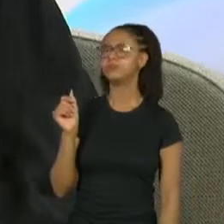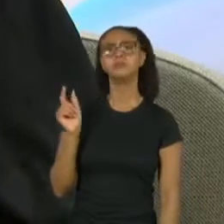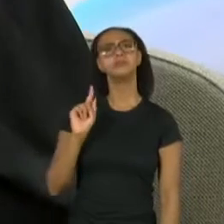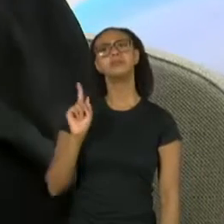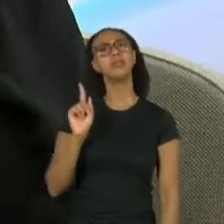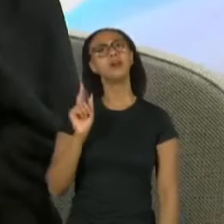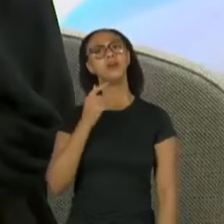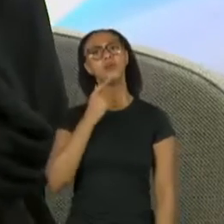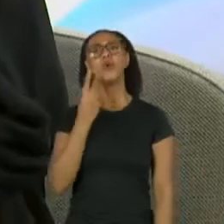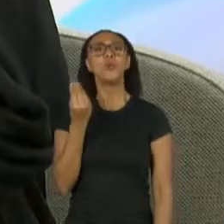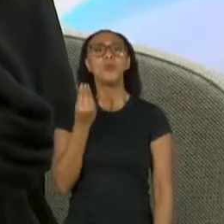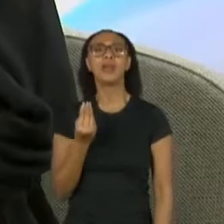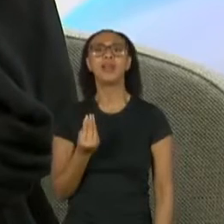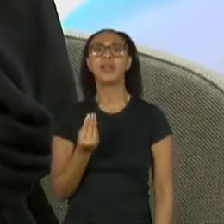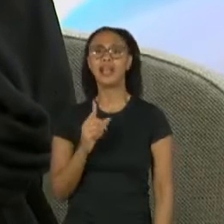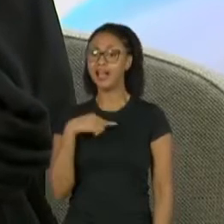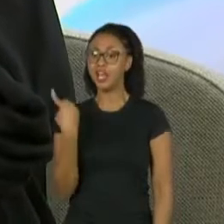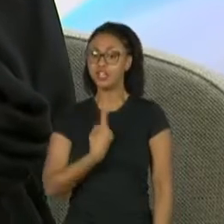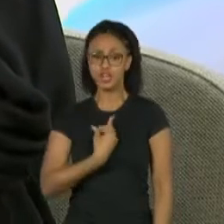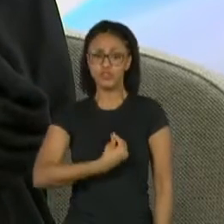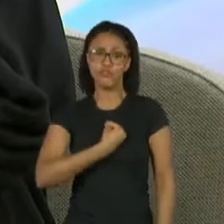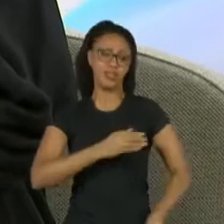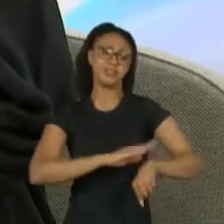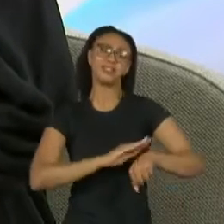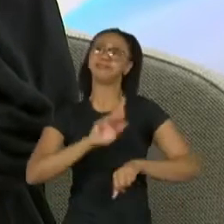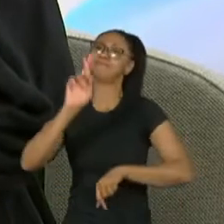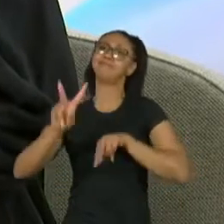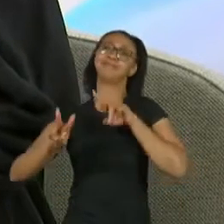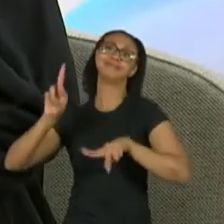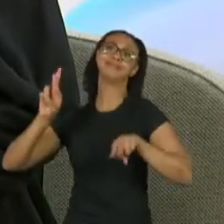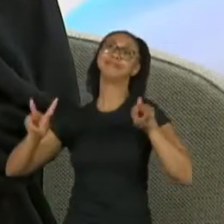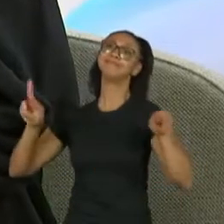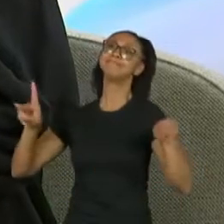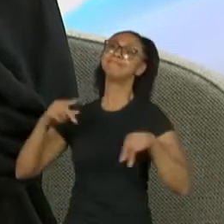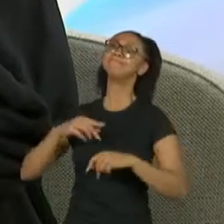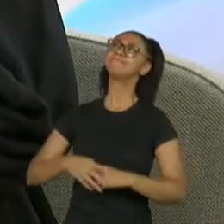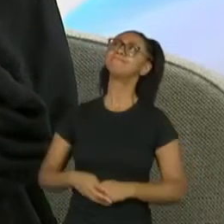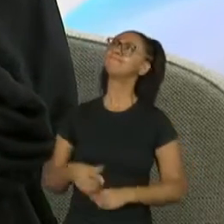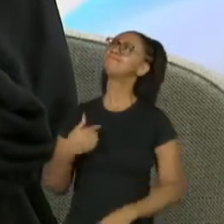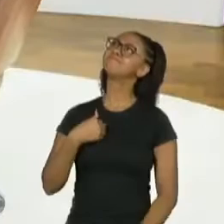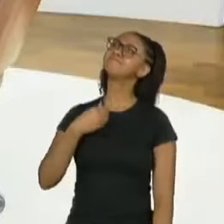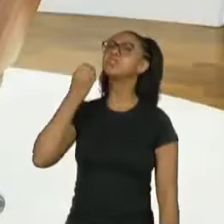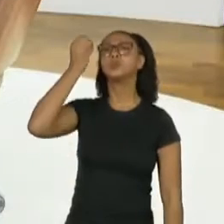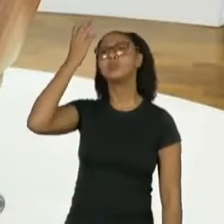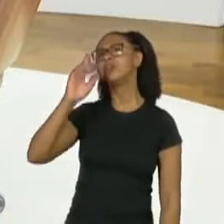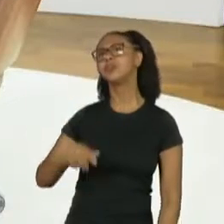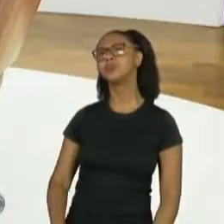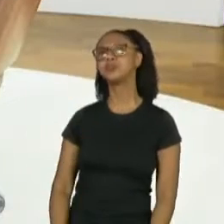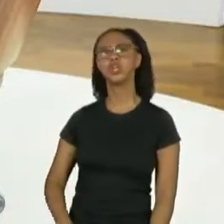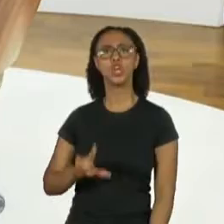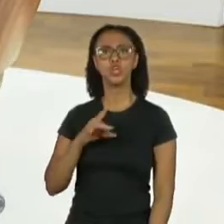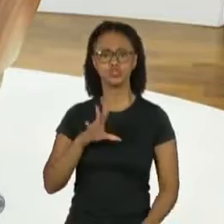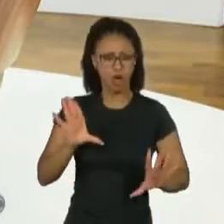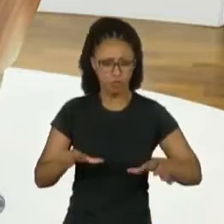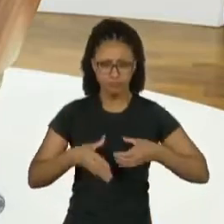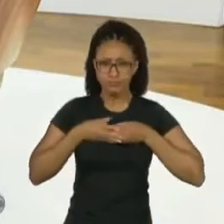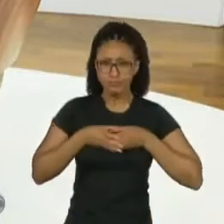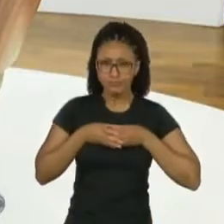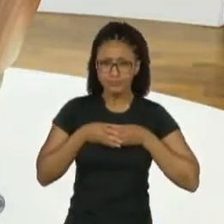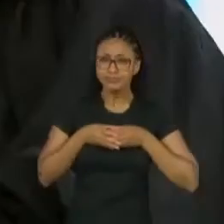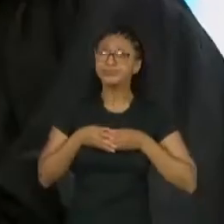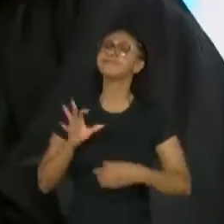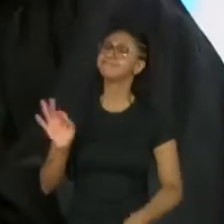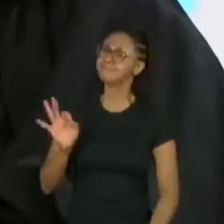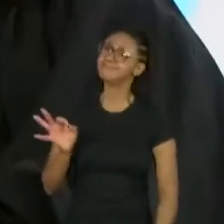Não, estava cada um numa fase que eu me lembro, não. Só se acolheram. É. Já é